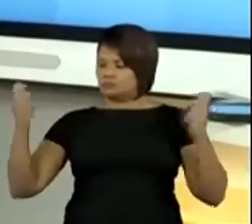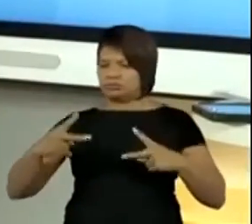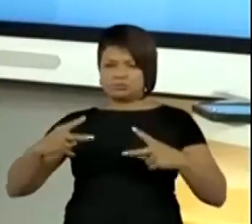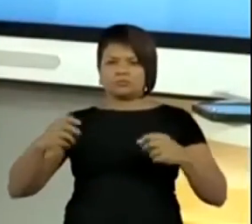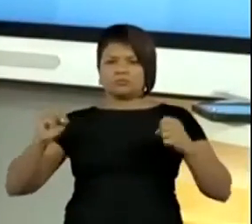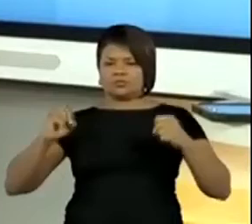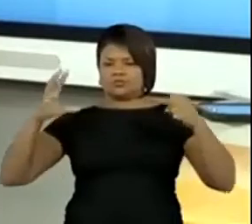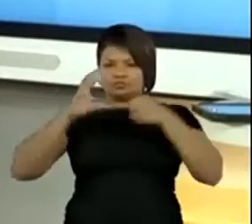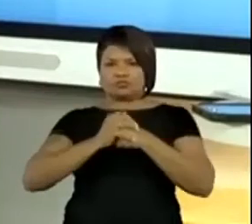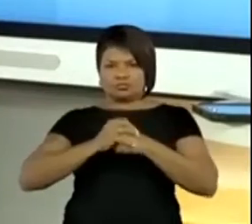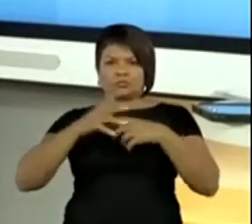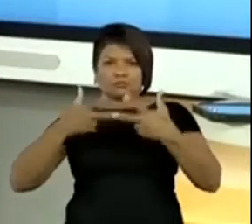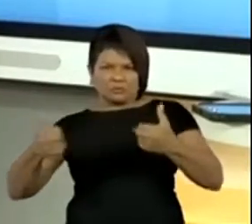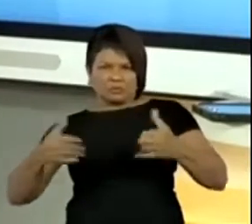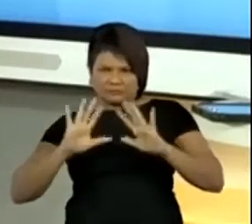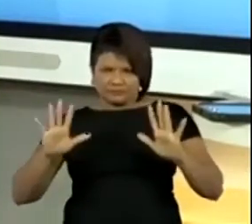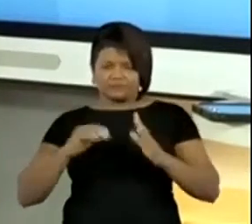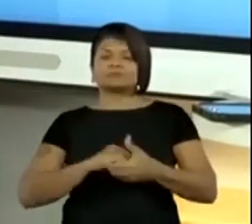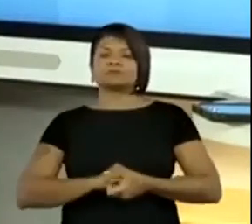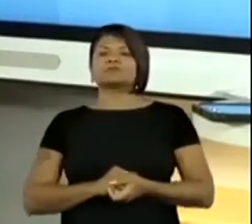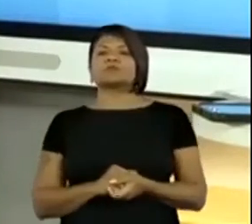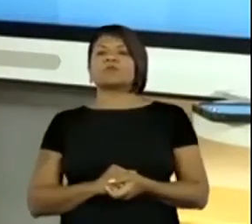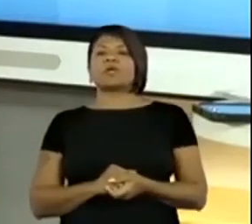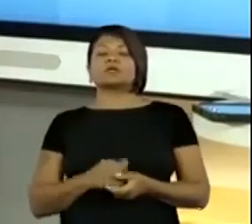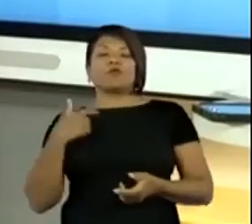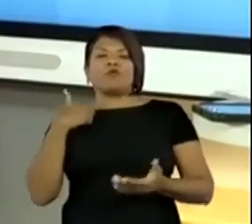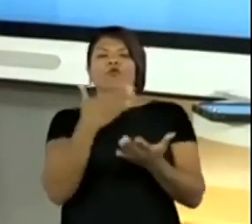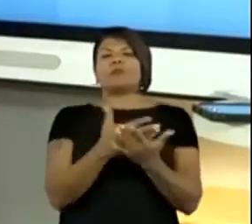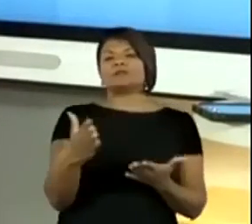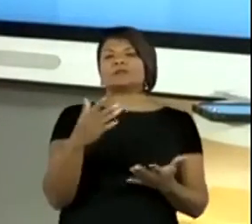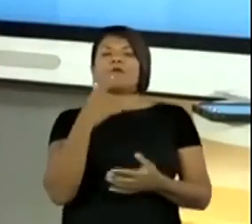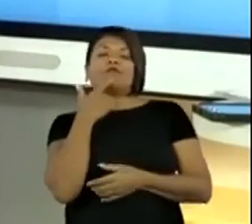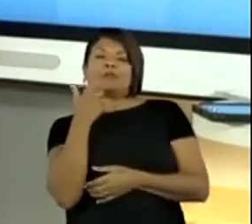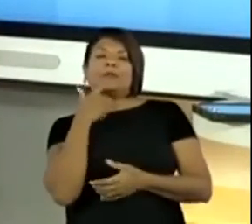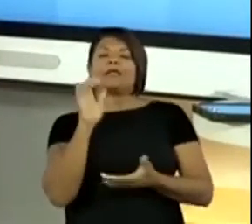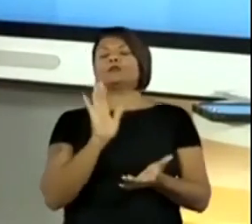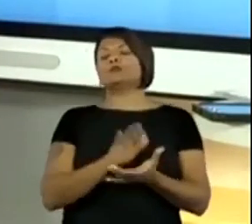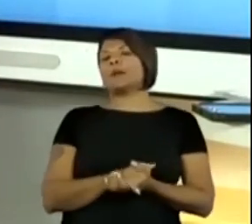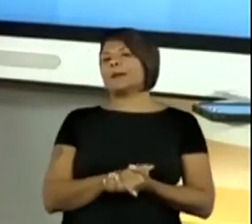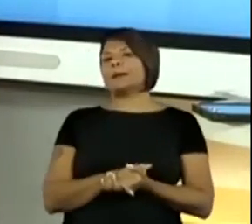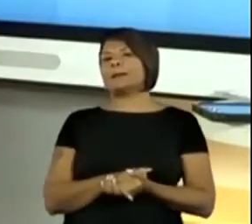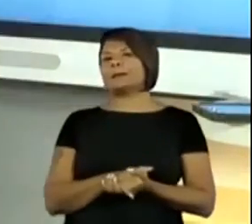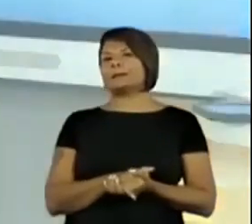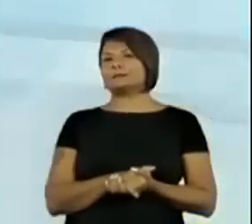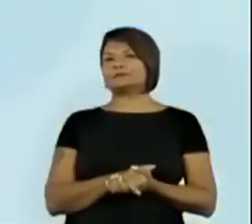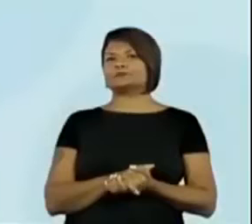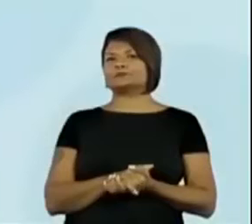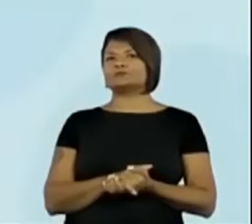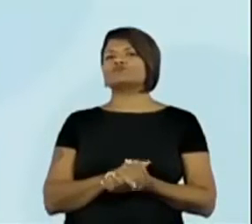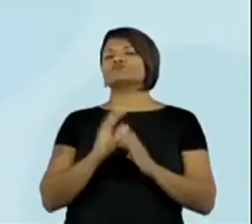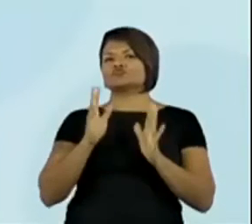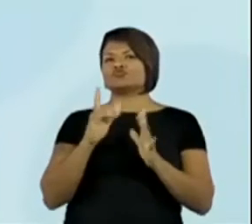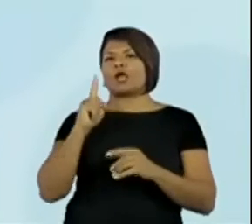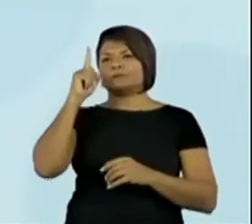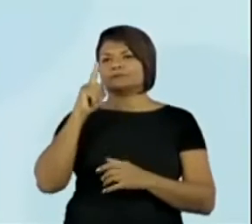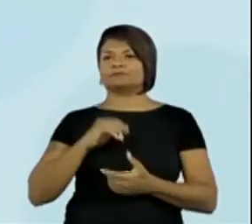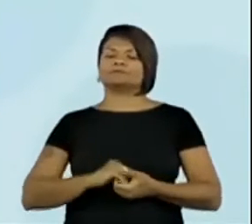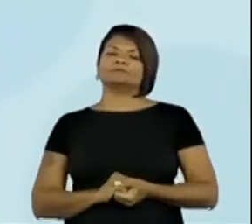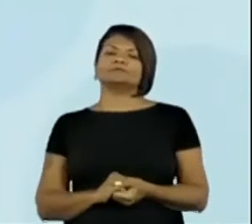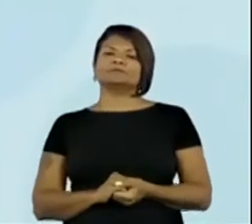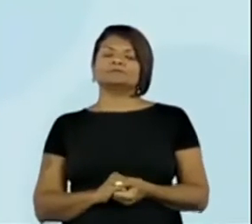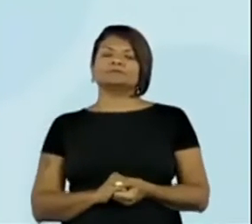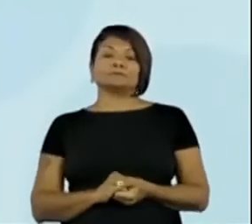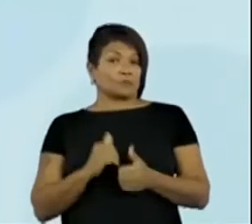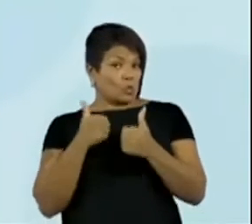Embrulhei. Comecei. Então, eu sou o vermelho. Eu vou começar aqui. Vamos lá. Me